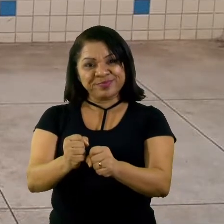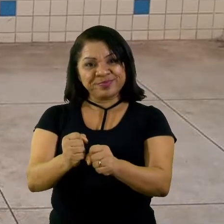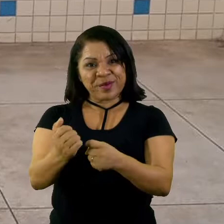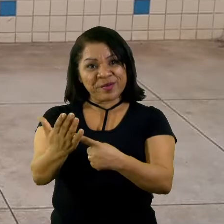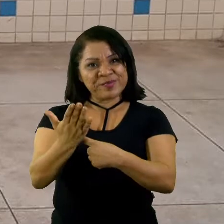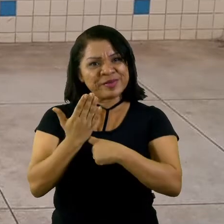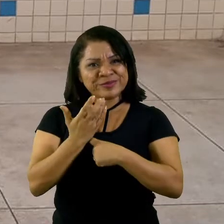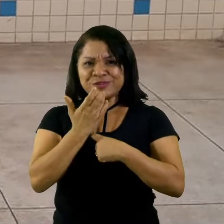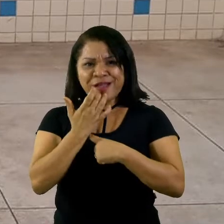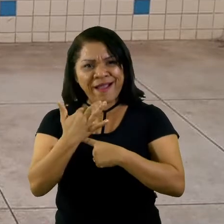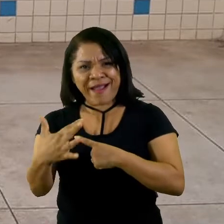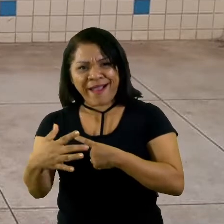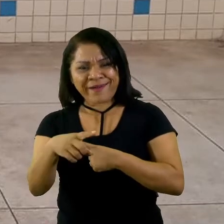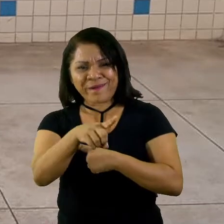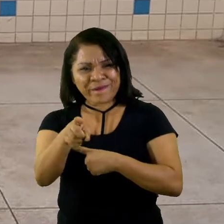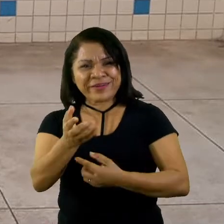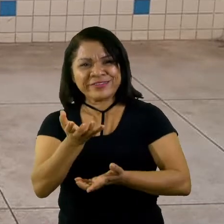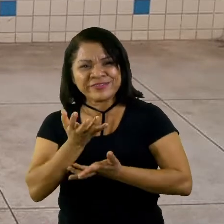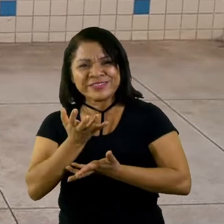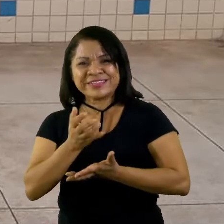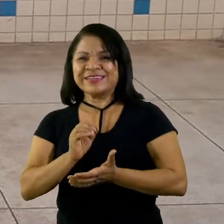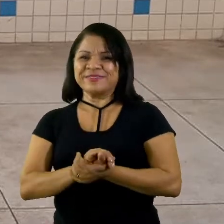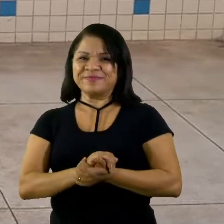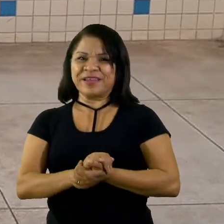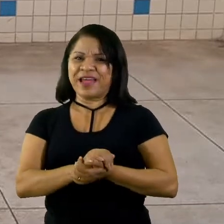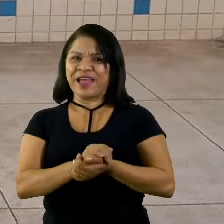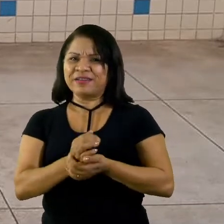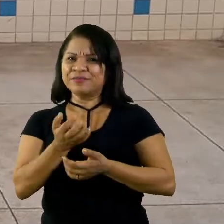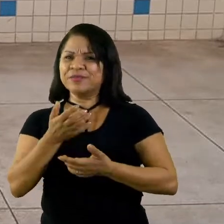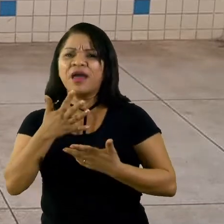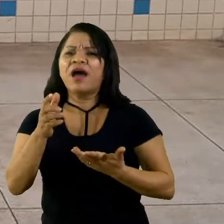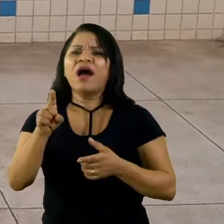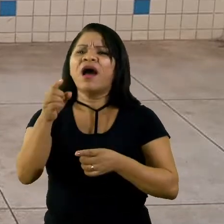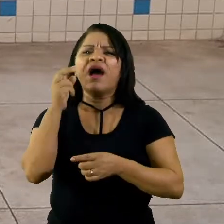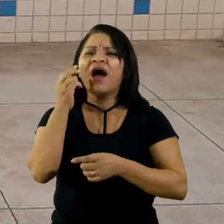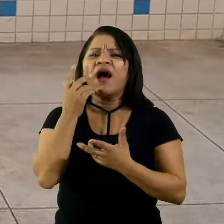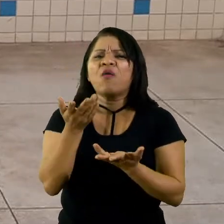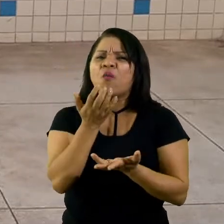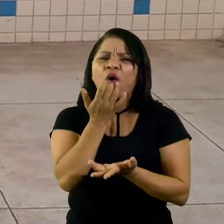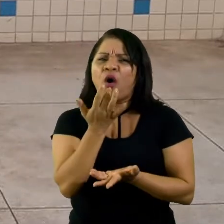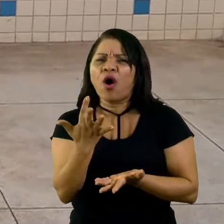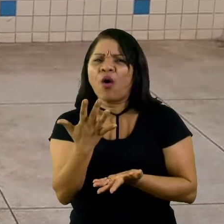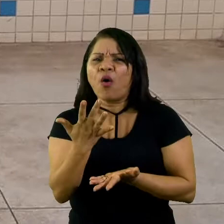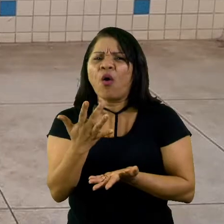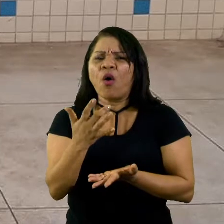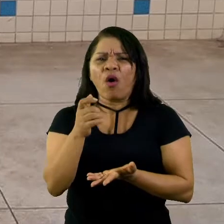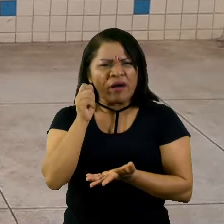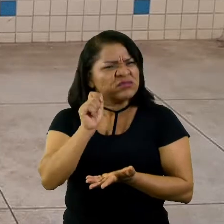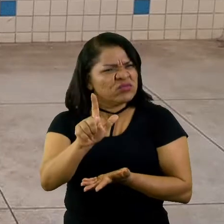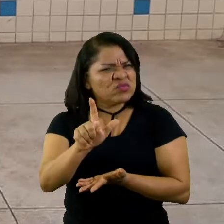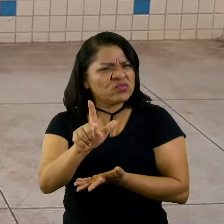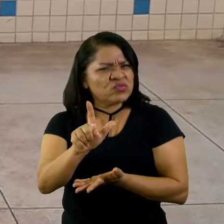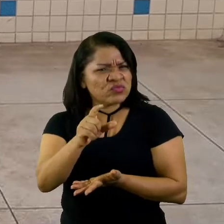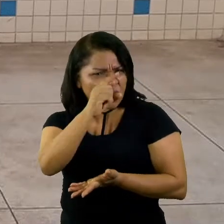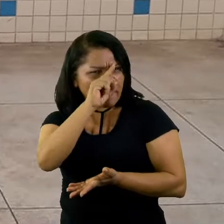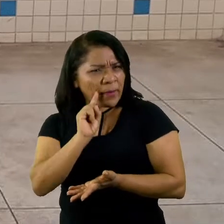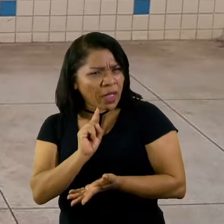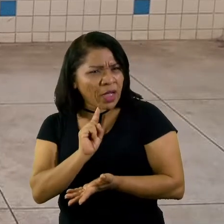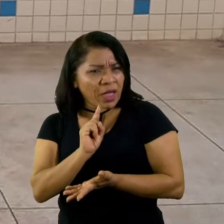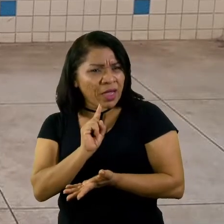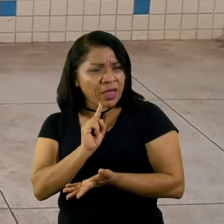os arcos? Vamos lá! Que cor é esse arco aqui? Azul? Amarelo?